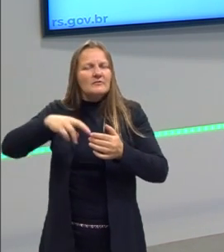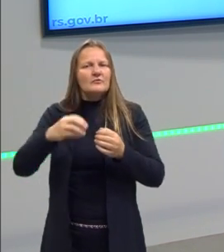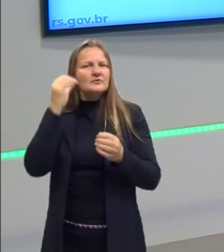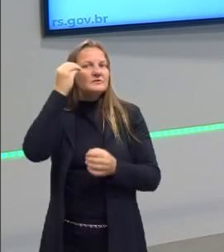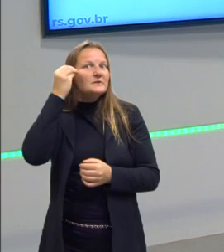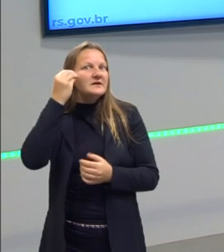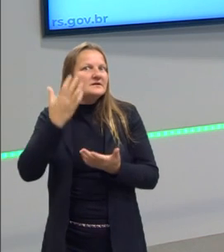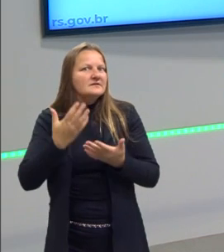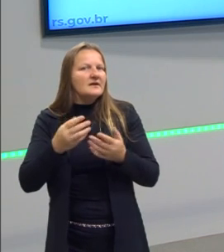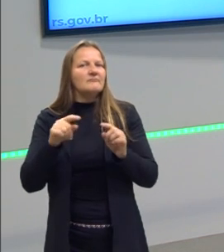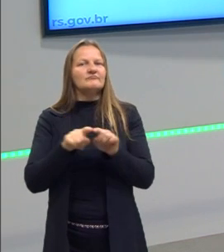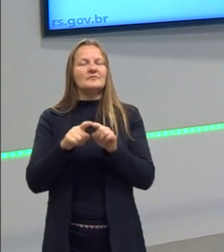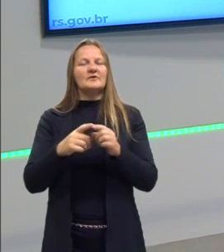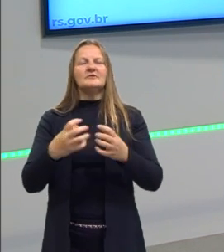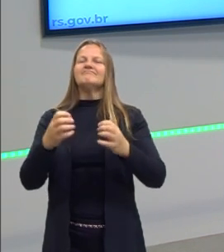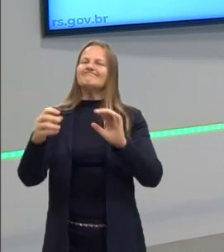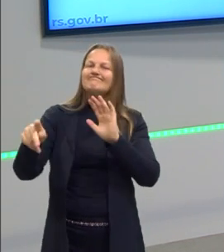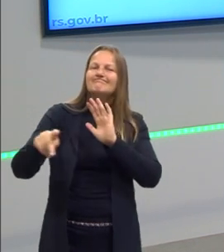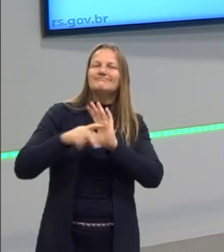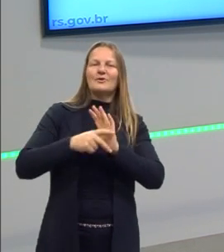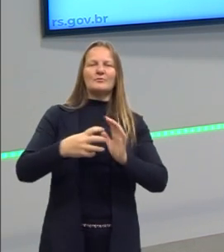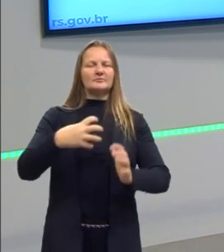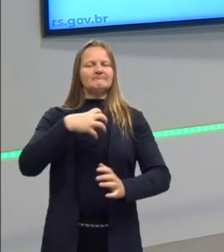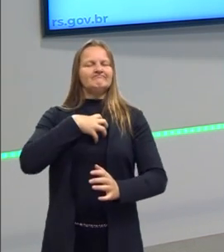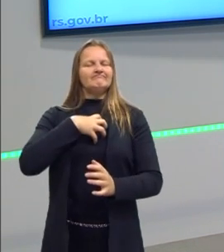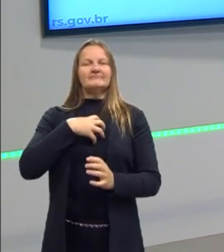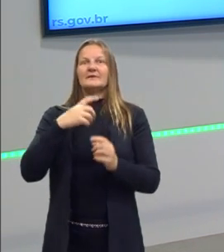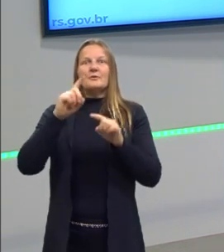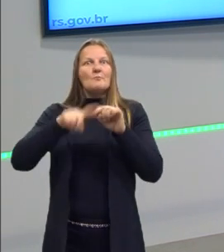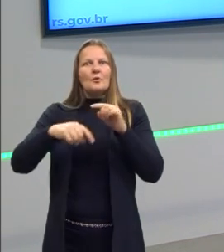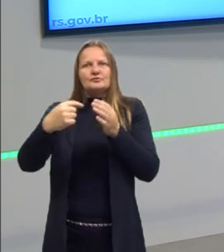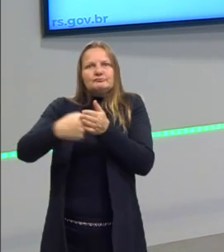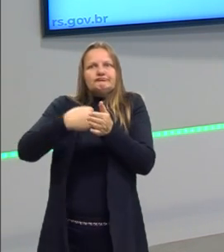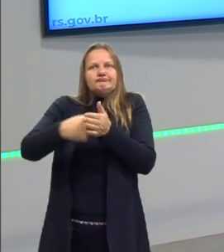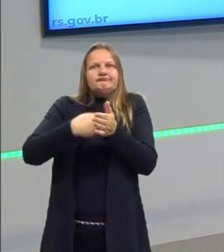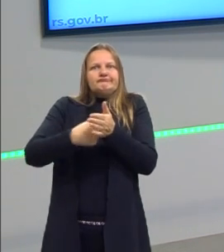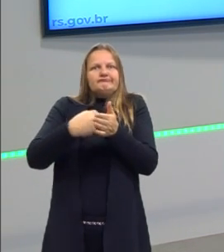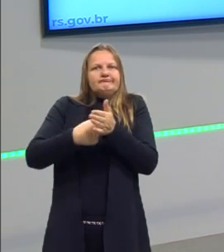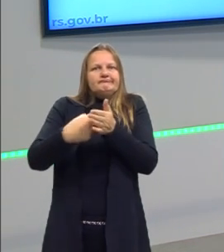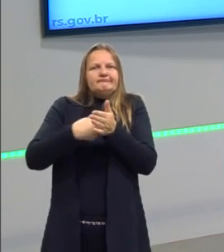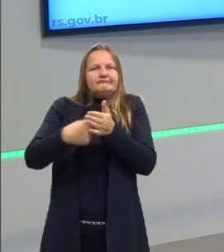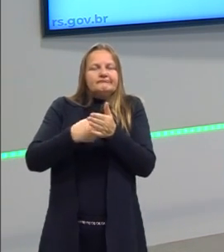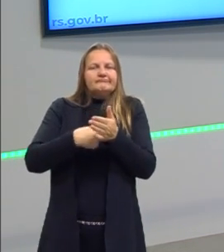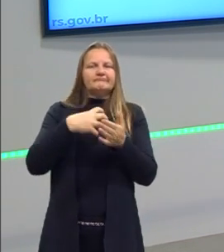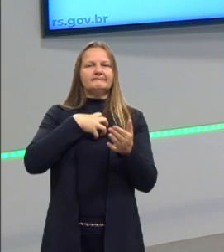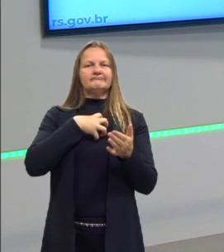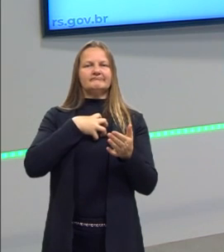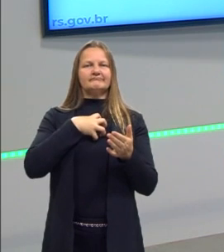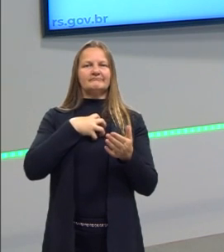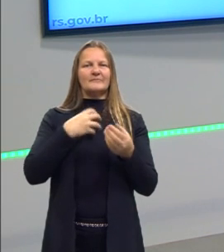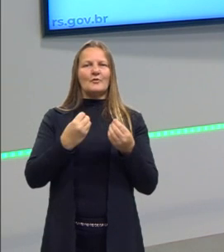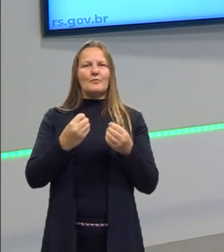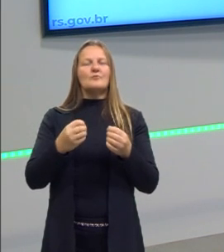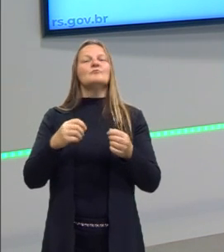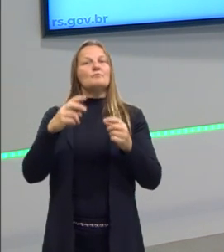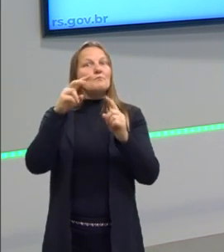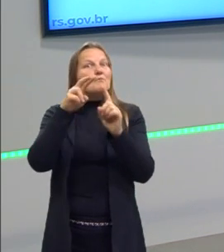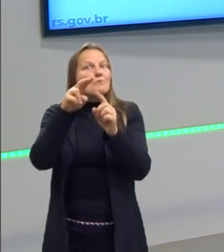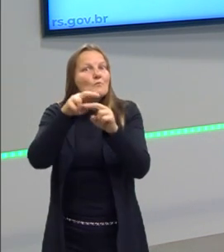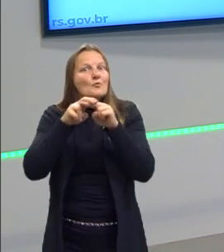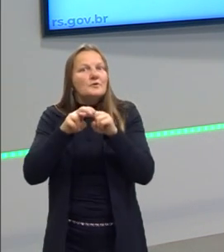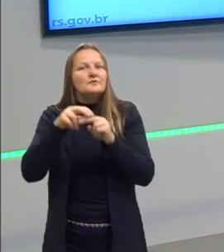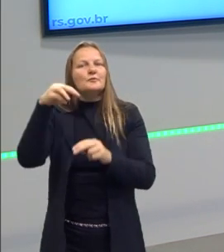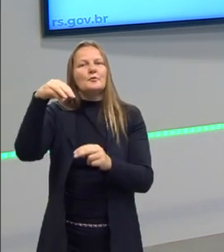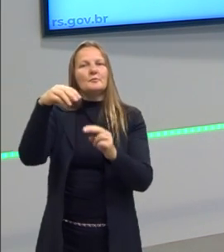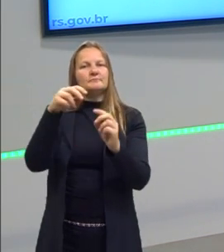experiência e das minhas categorias, eu não posso questionar. E aí ele faz um questionamento em relação à metafísica. O